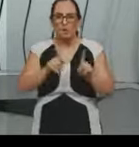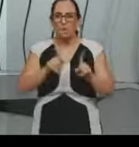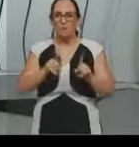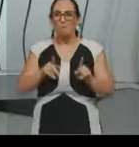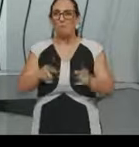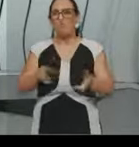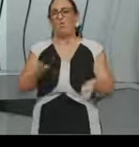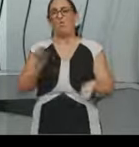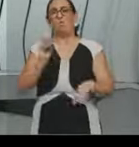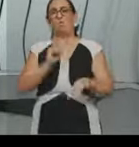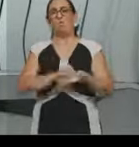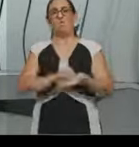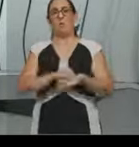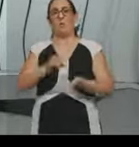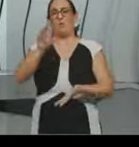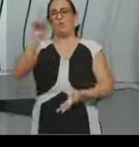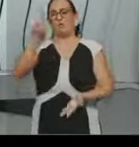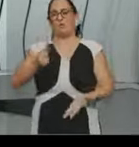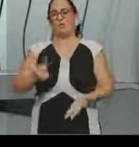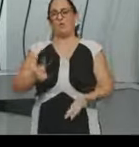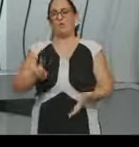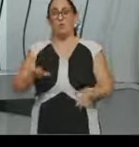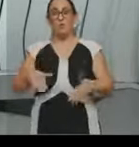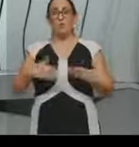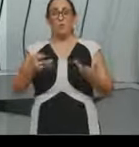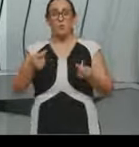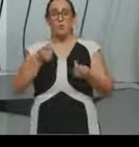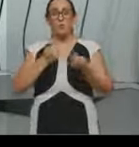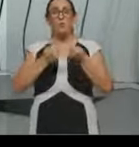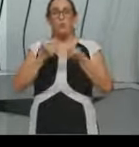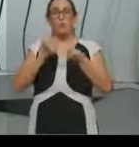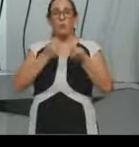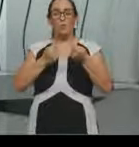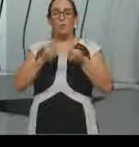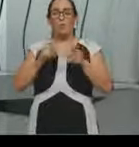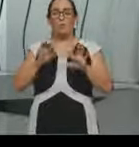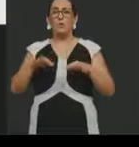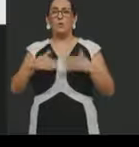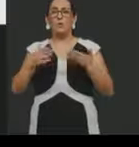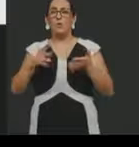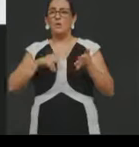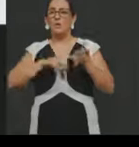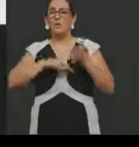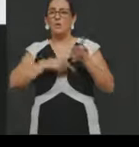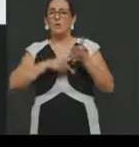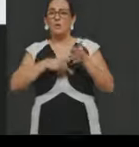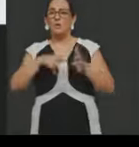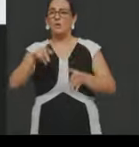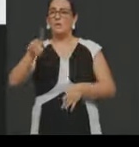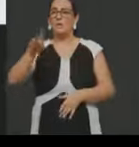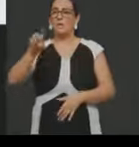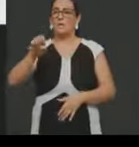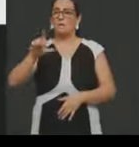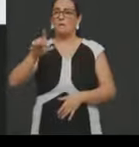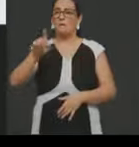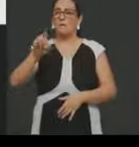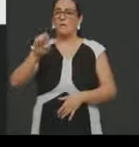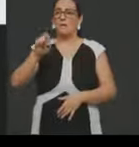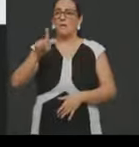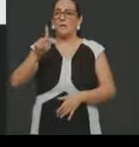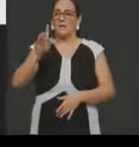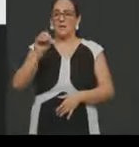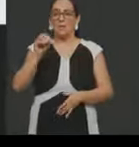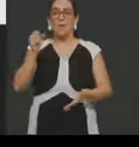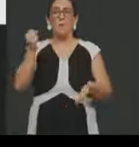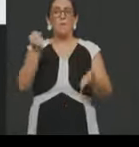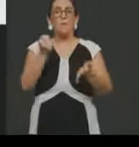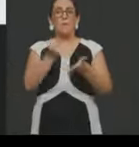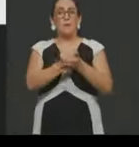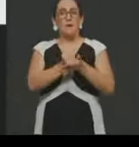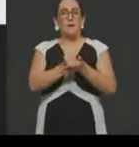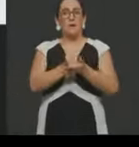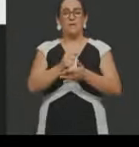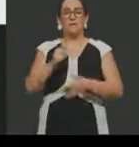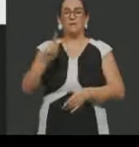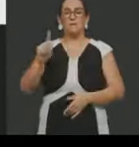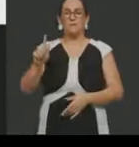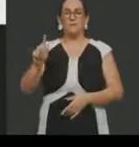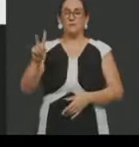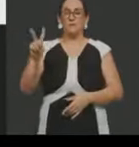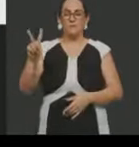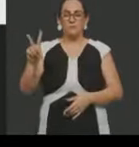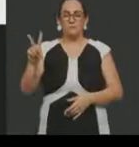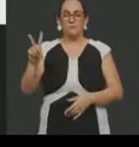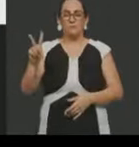manter esse controle. Então, todo esse sindicalismo pelego, ele é marcante no período do governo Vargas, que é um governo, sem